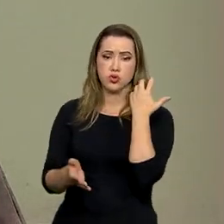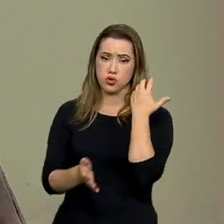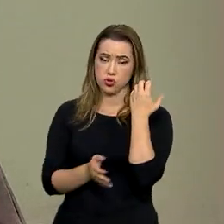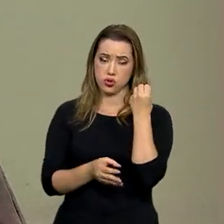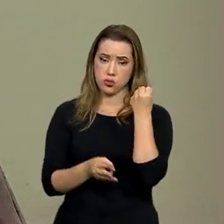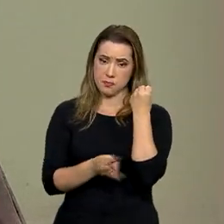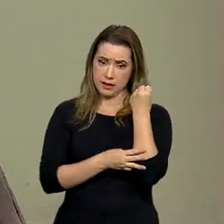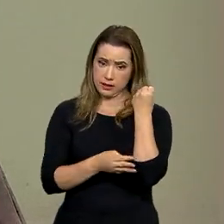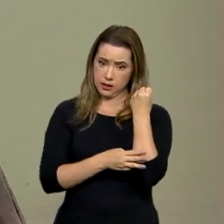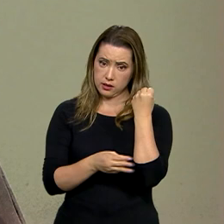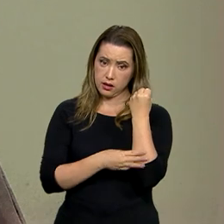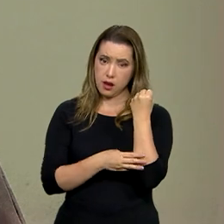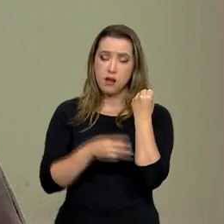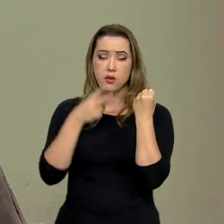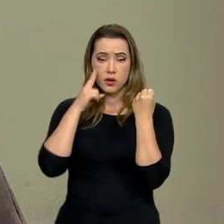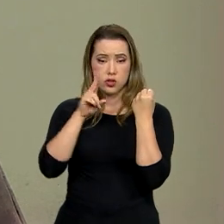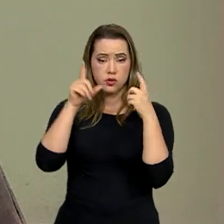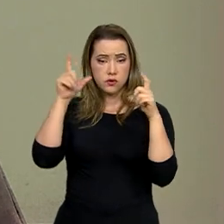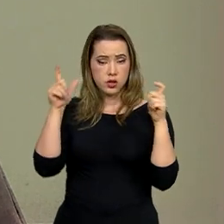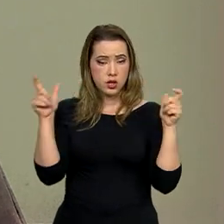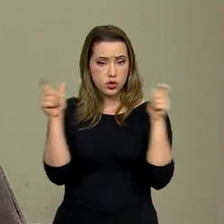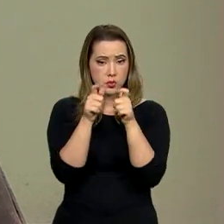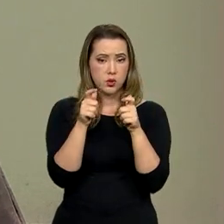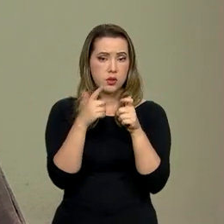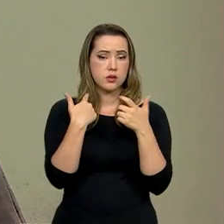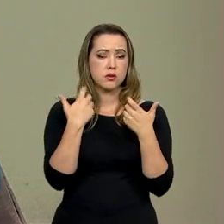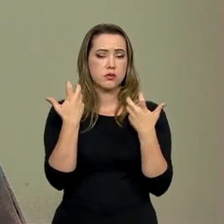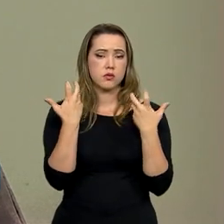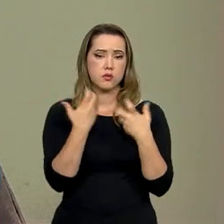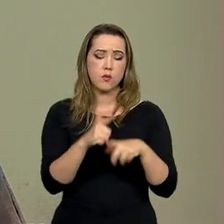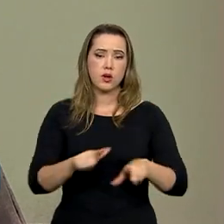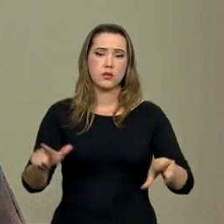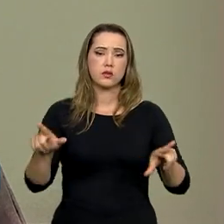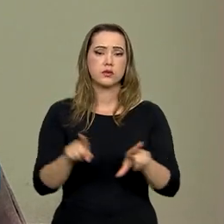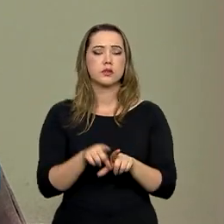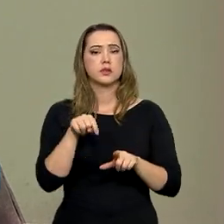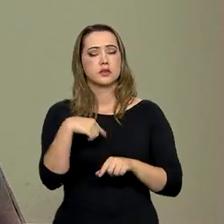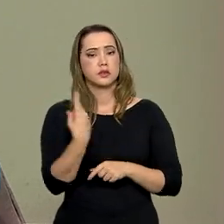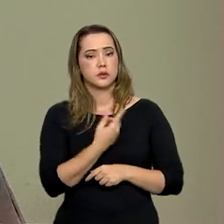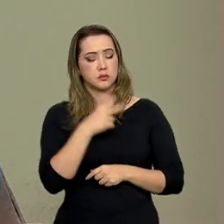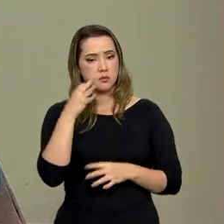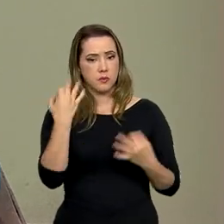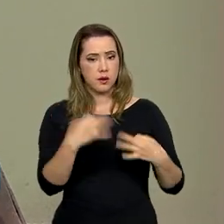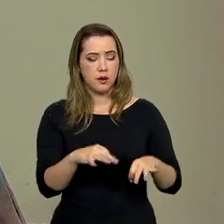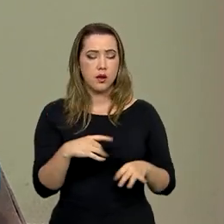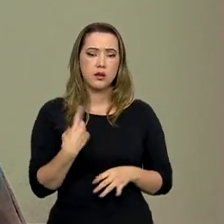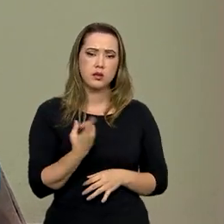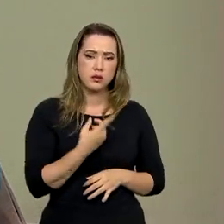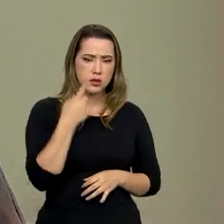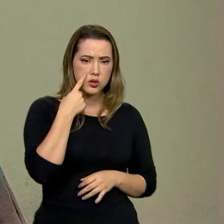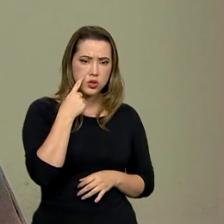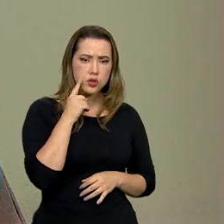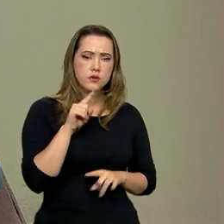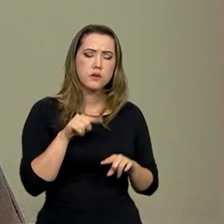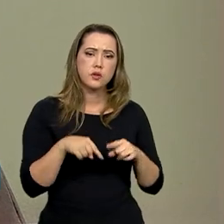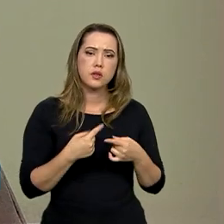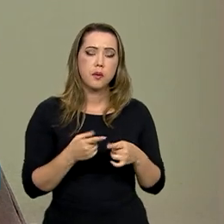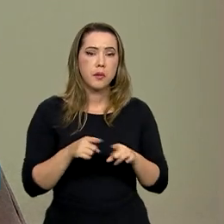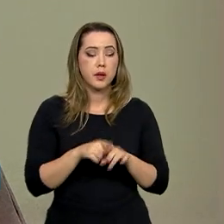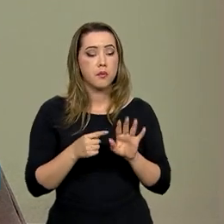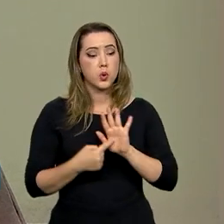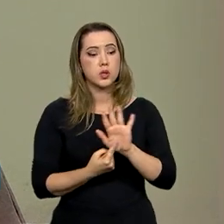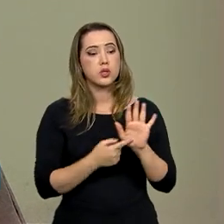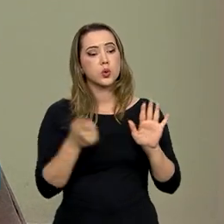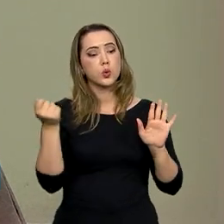resultou já de imediato na redução do desflorestamento da E isso, inclusive, acabou jogando luz